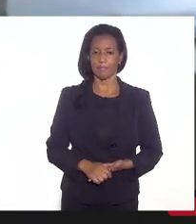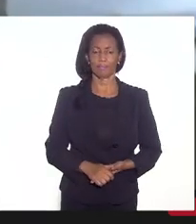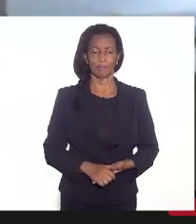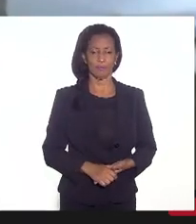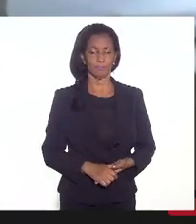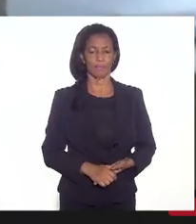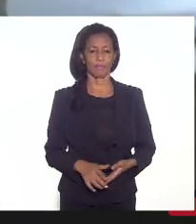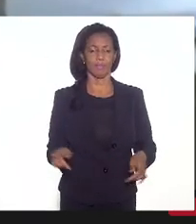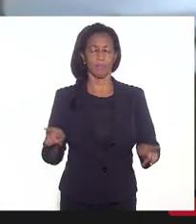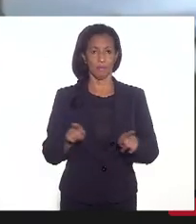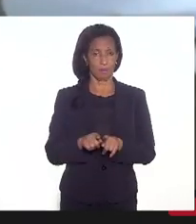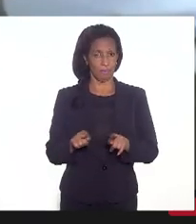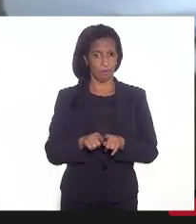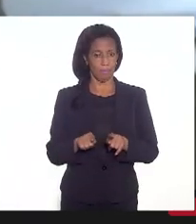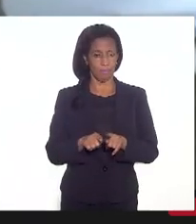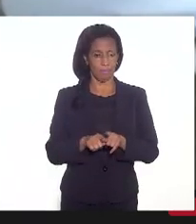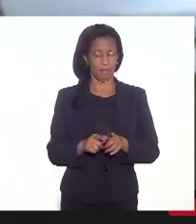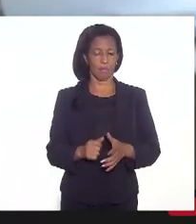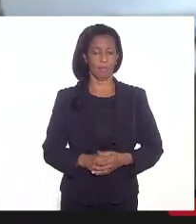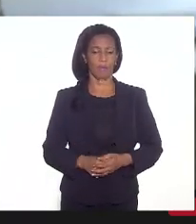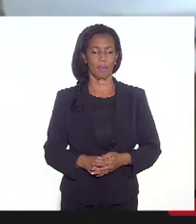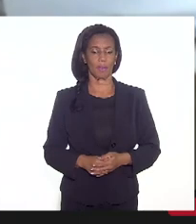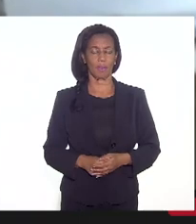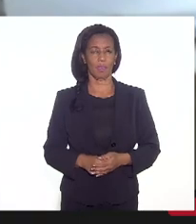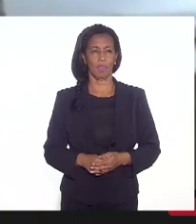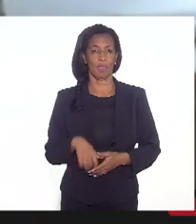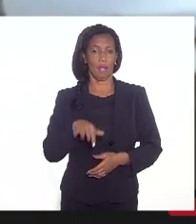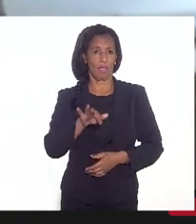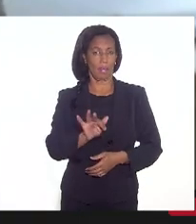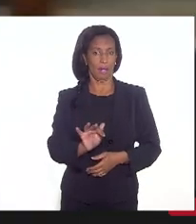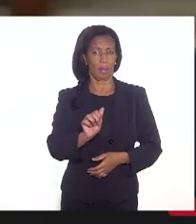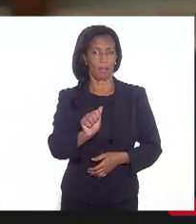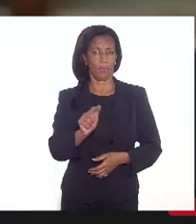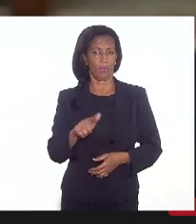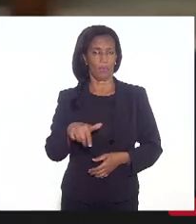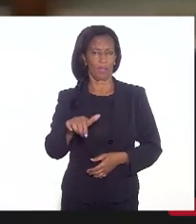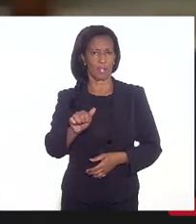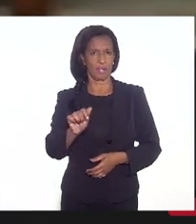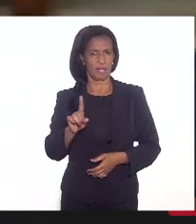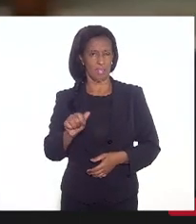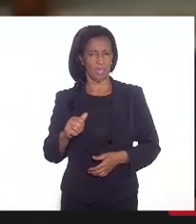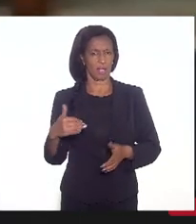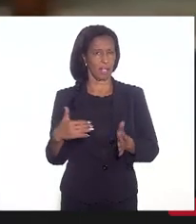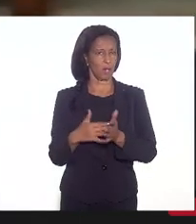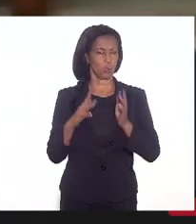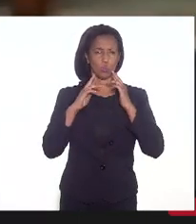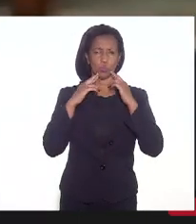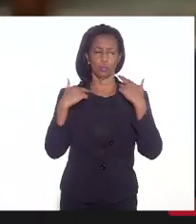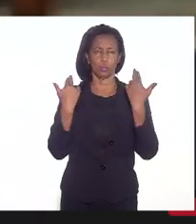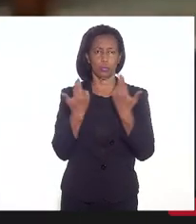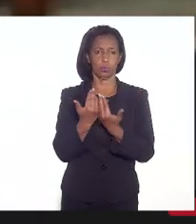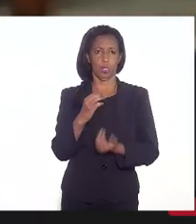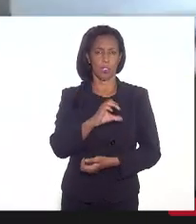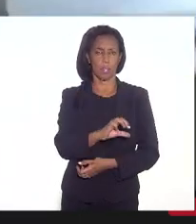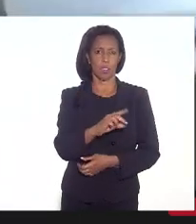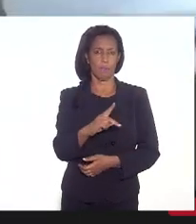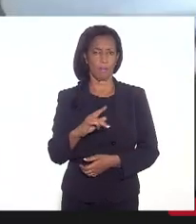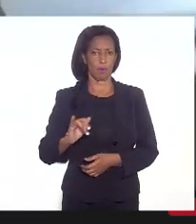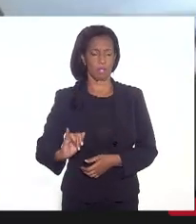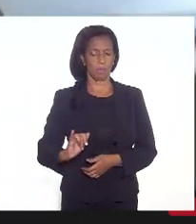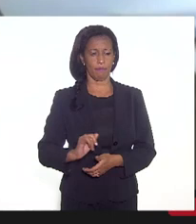E também a própria fazenda, na última reunião da CPI,